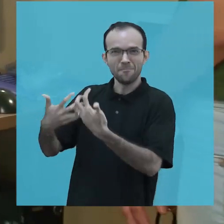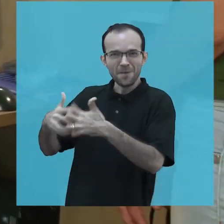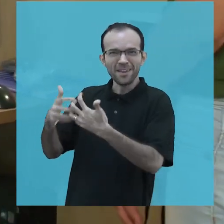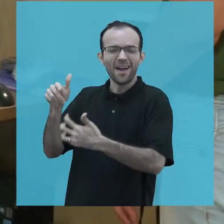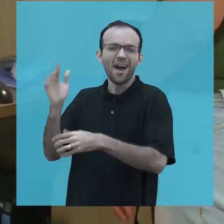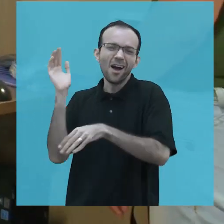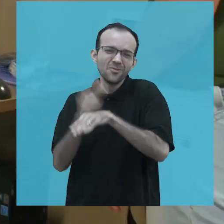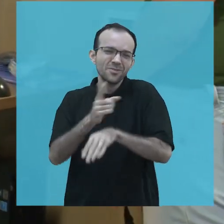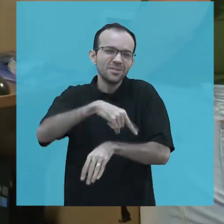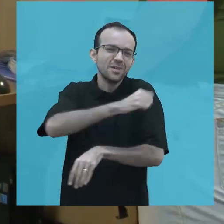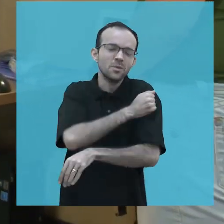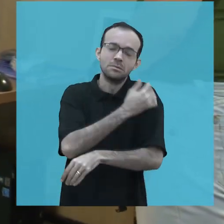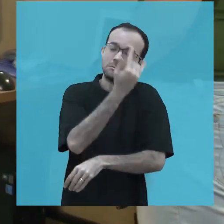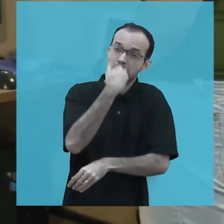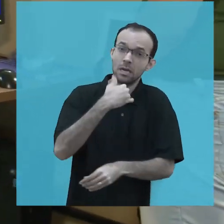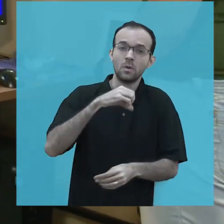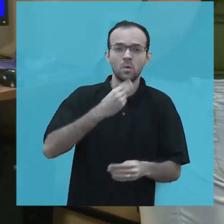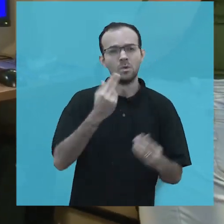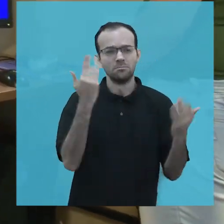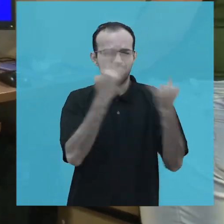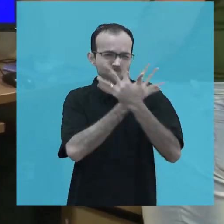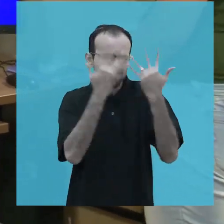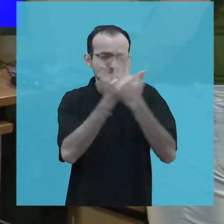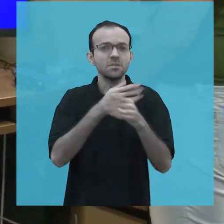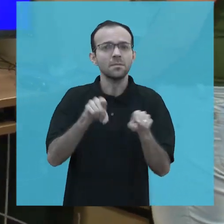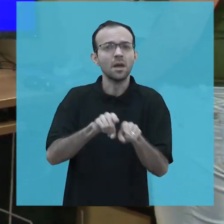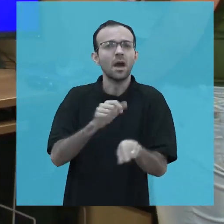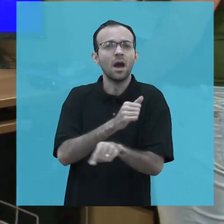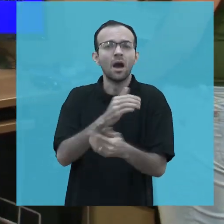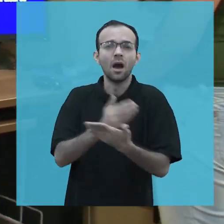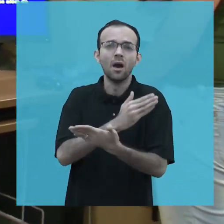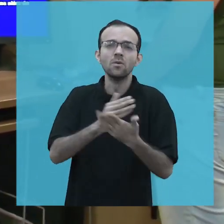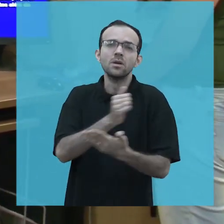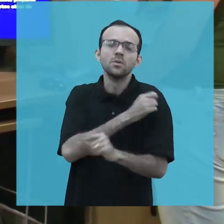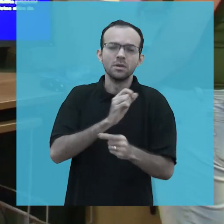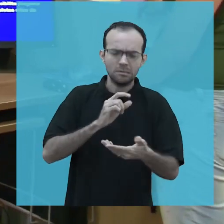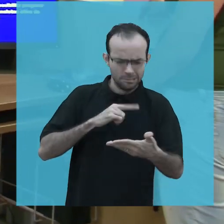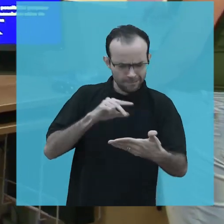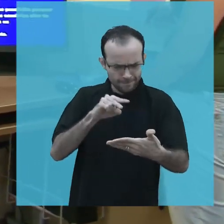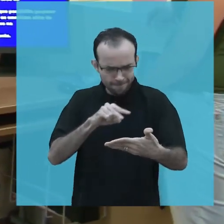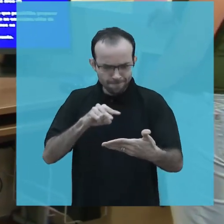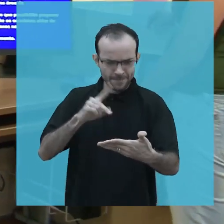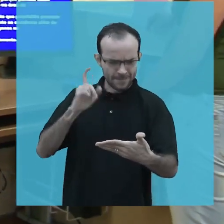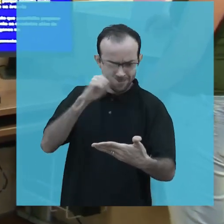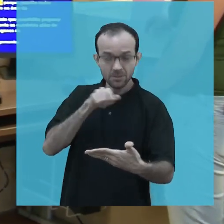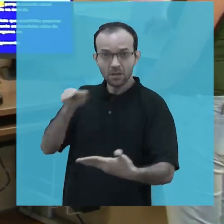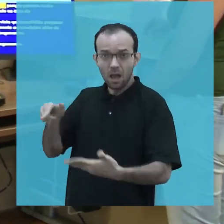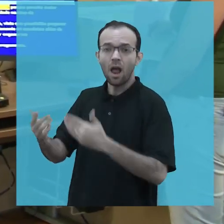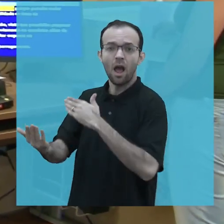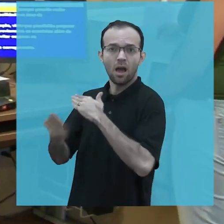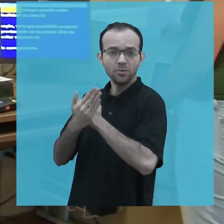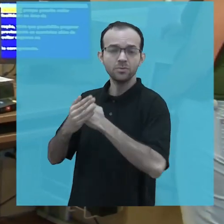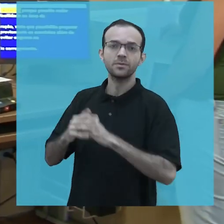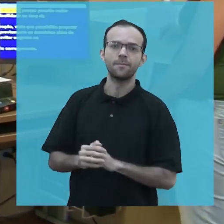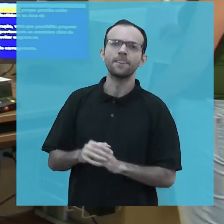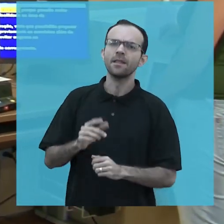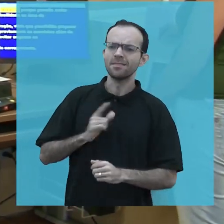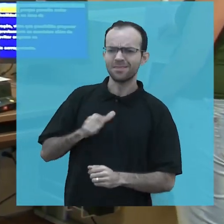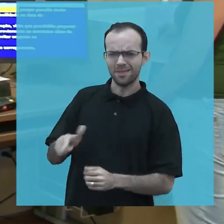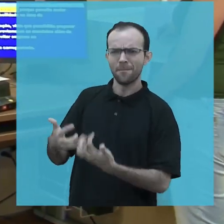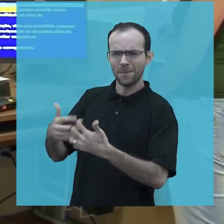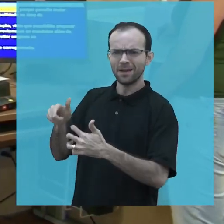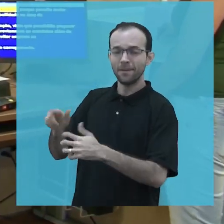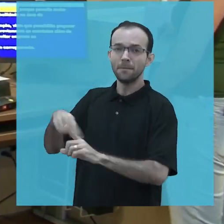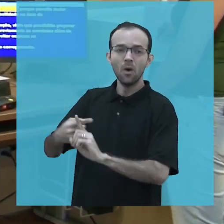auxiliar alunos que têm cegueira total, baixa visão e também estudantes que têm dislexia. Além deste, outro